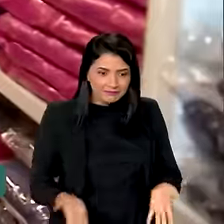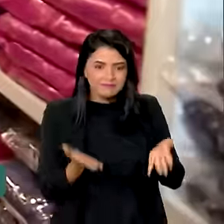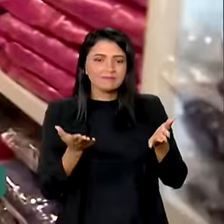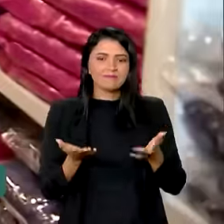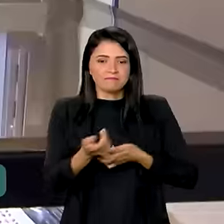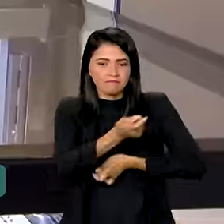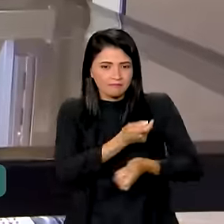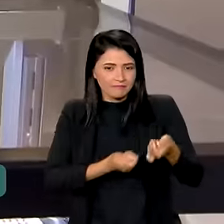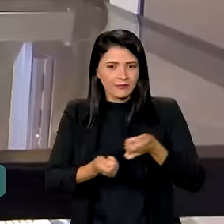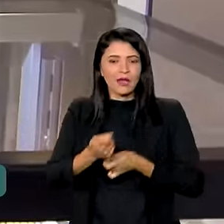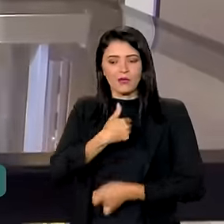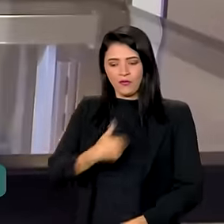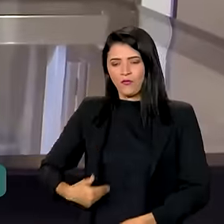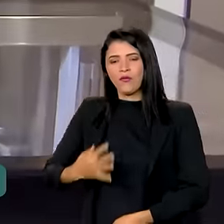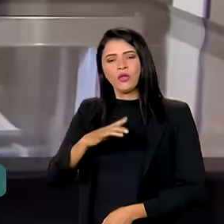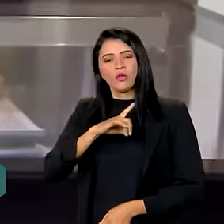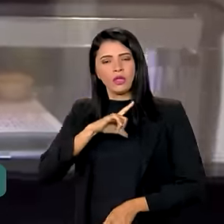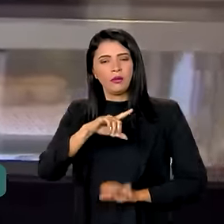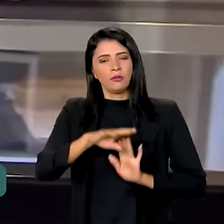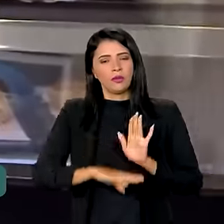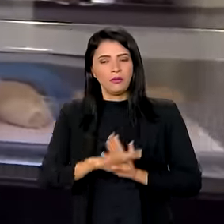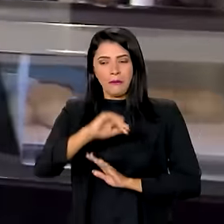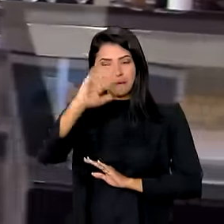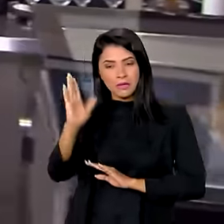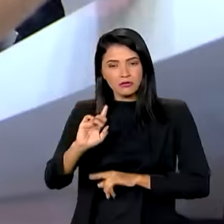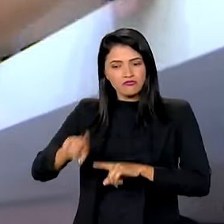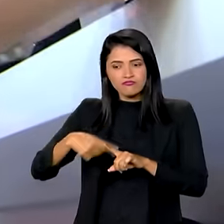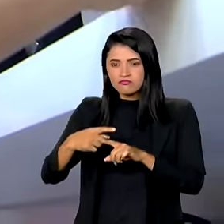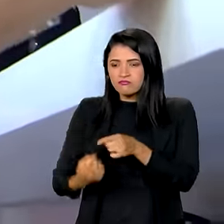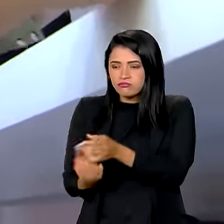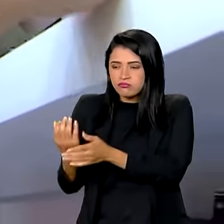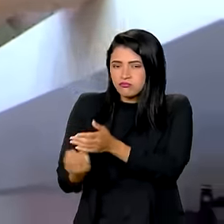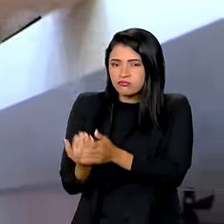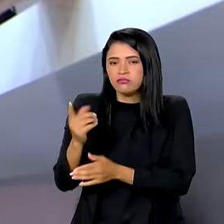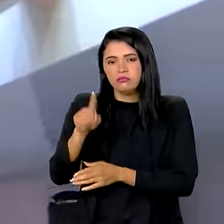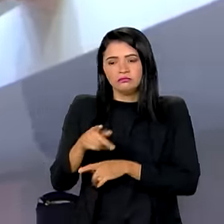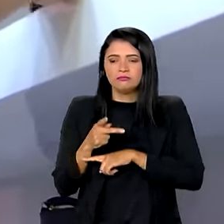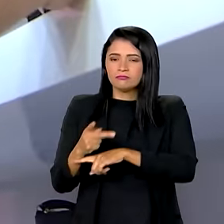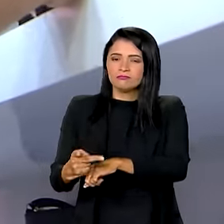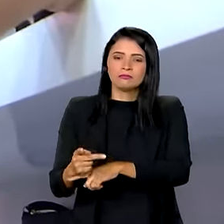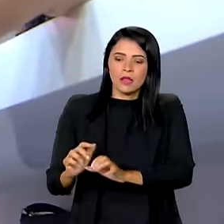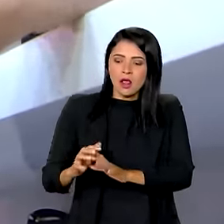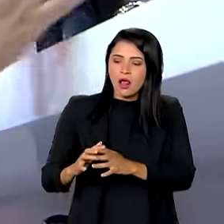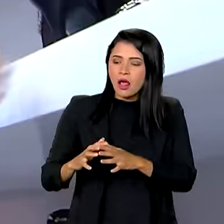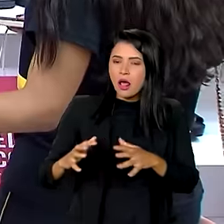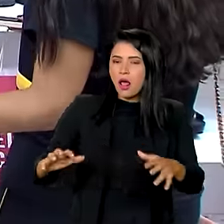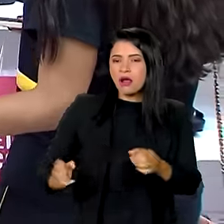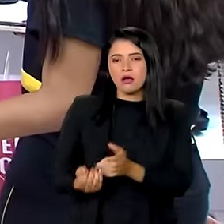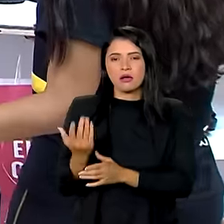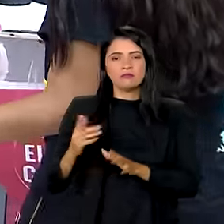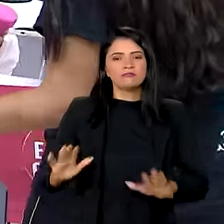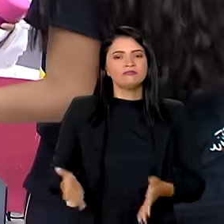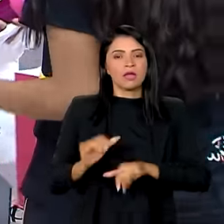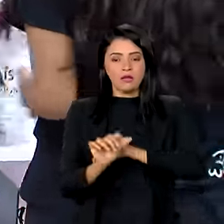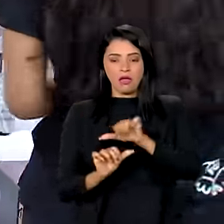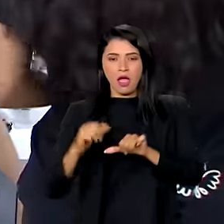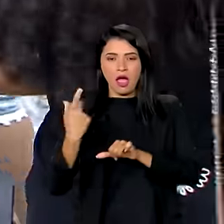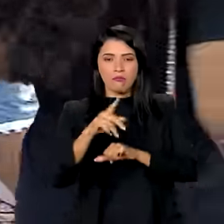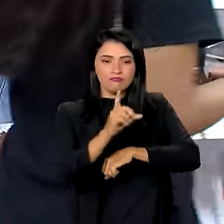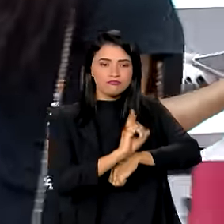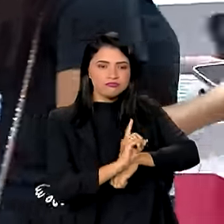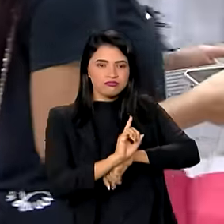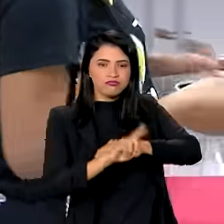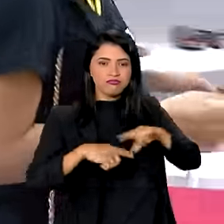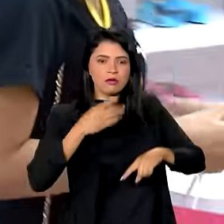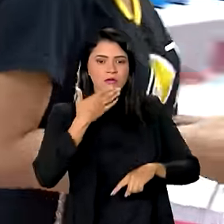governo federal tem programas como o Brasil Mais Produtivo, que busca aumentar a produtividade e promover a transformação digital